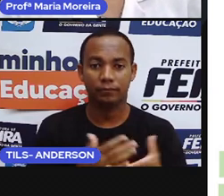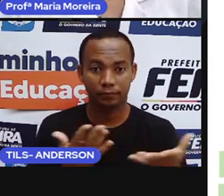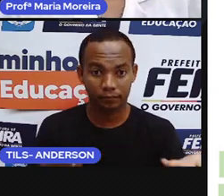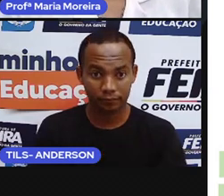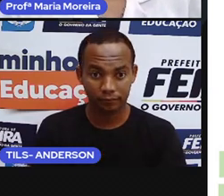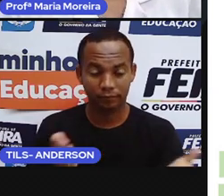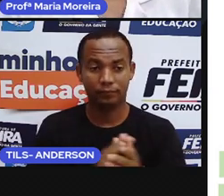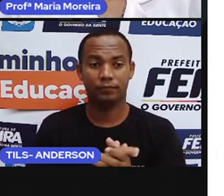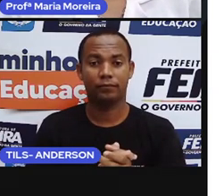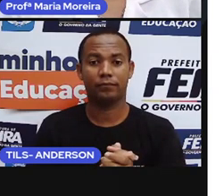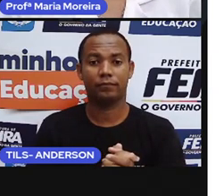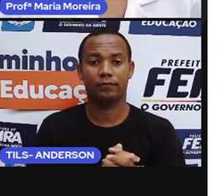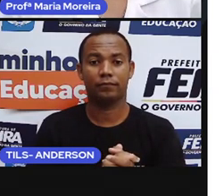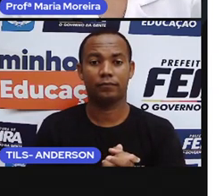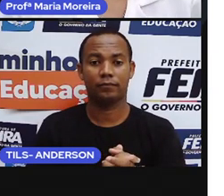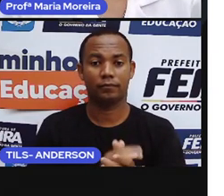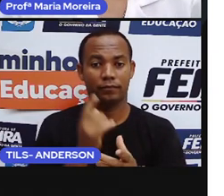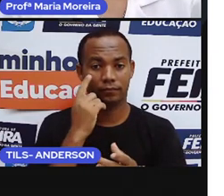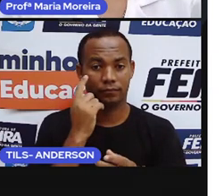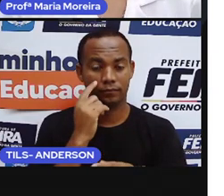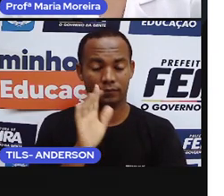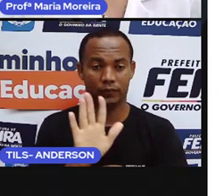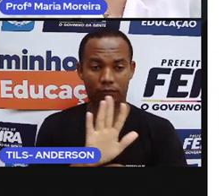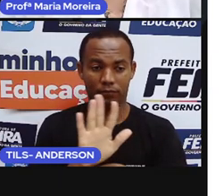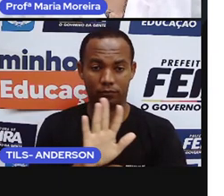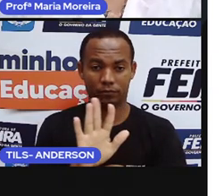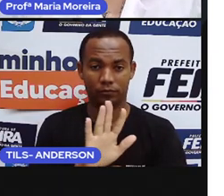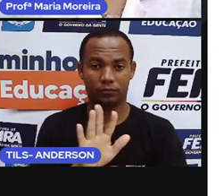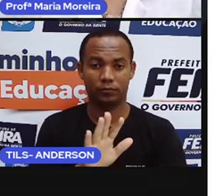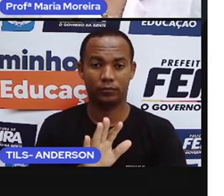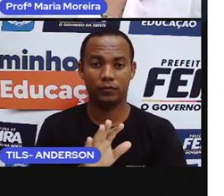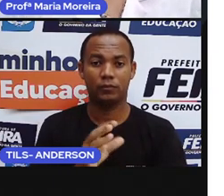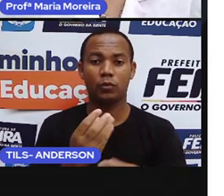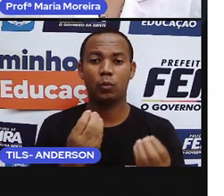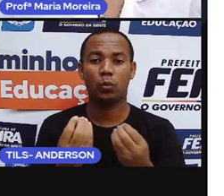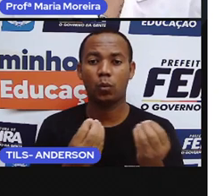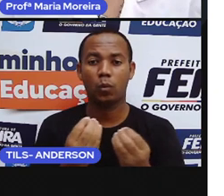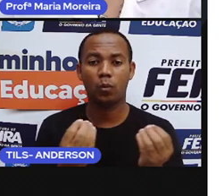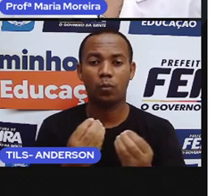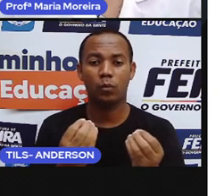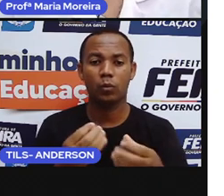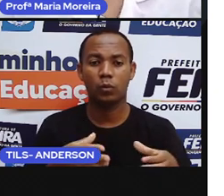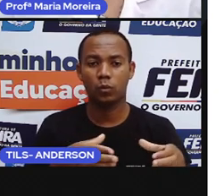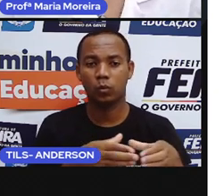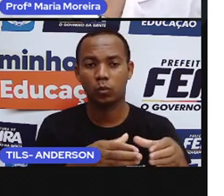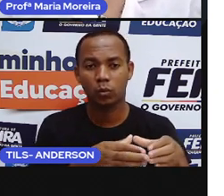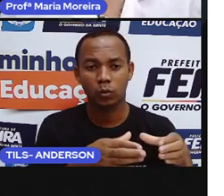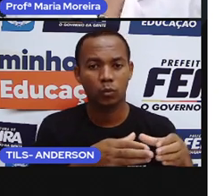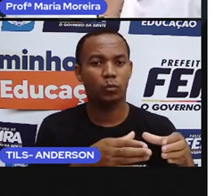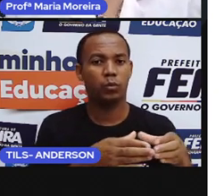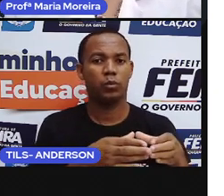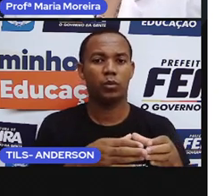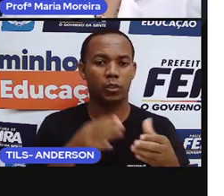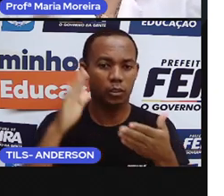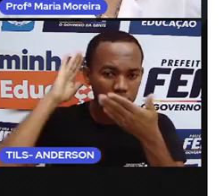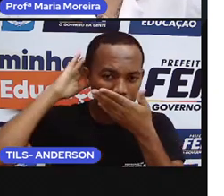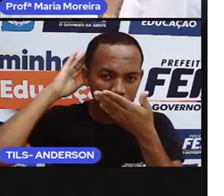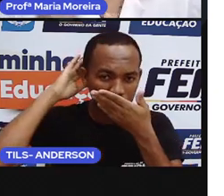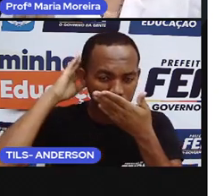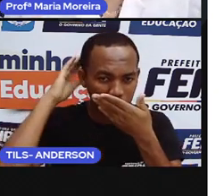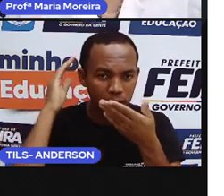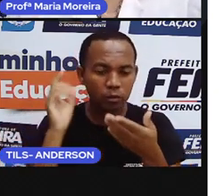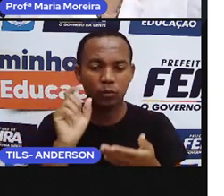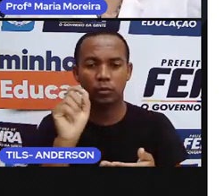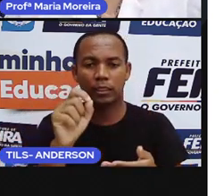É... Nosso próximo slide. Bom. É bastante comum entre os povos indígenas uma divisão das tarefas entre